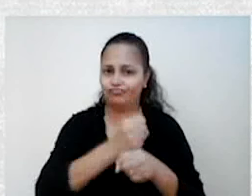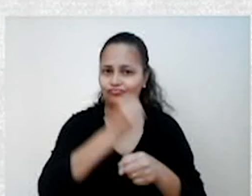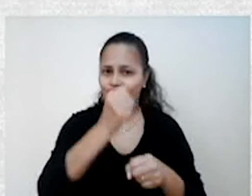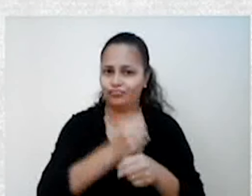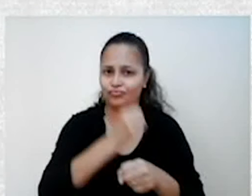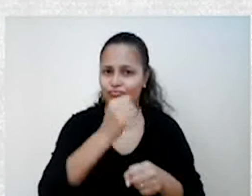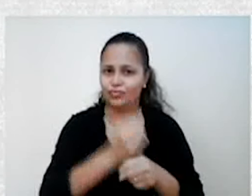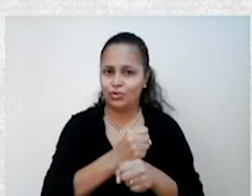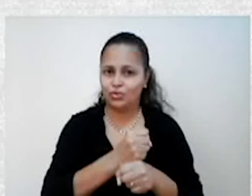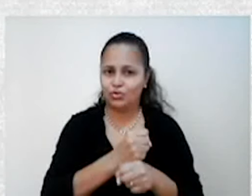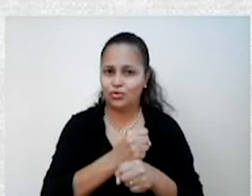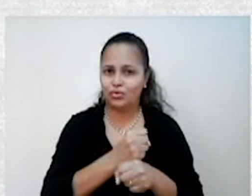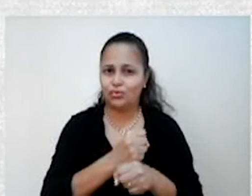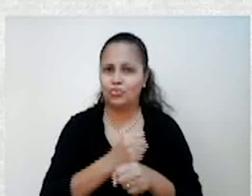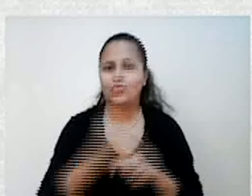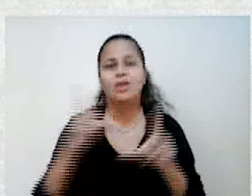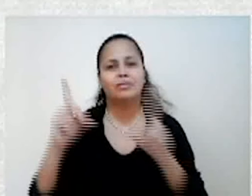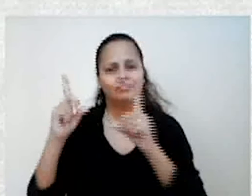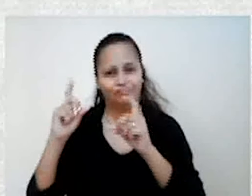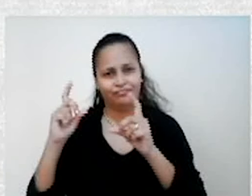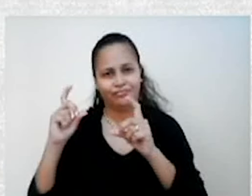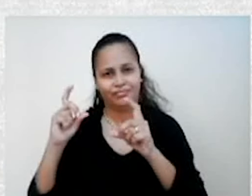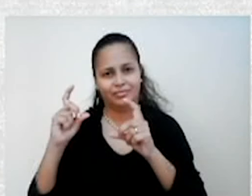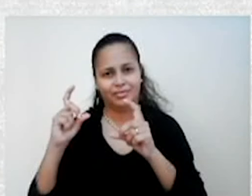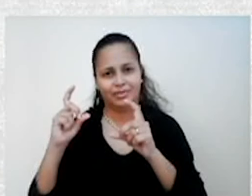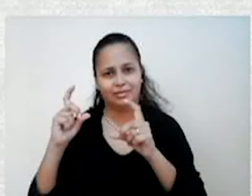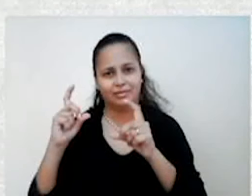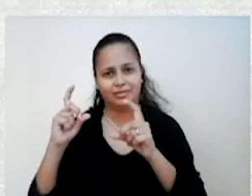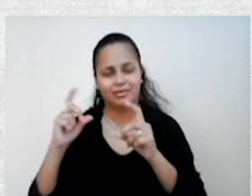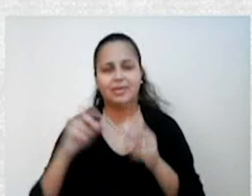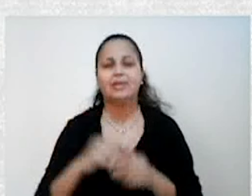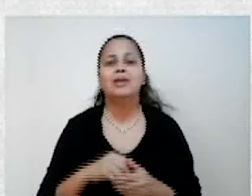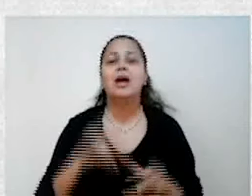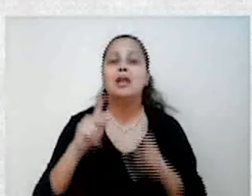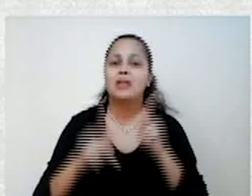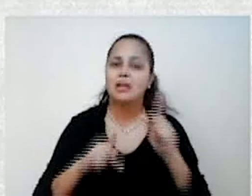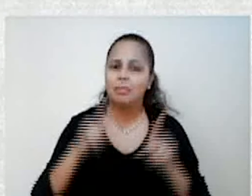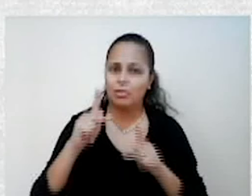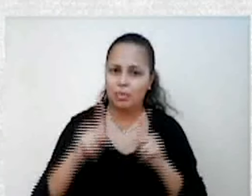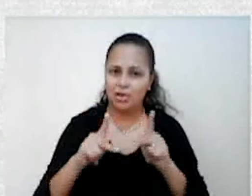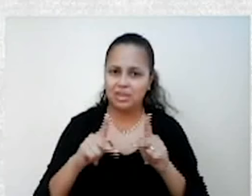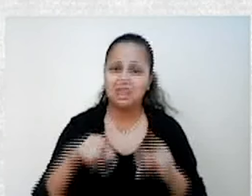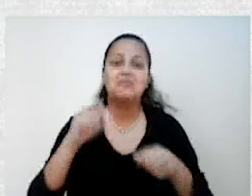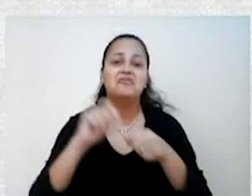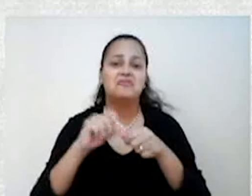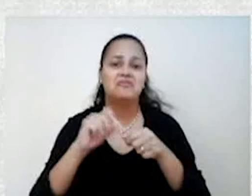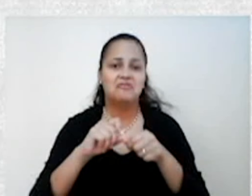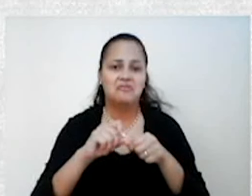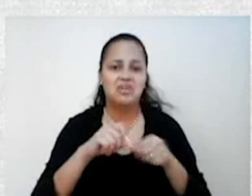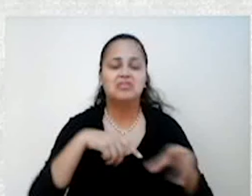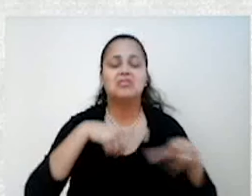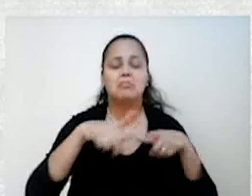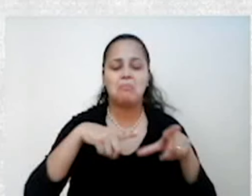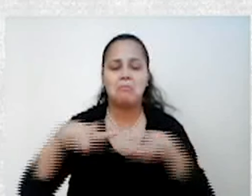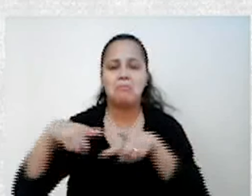como nas imagens ao lado, que mobilizou parte da população, porque vai gerar empregos.